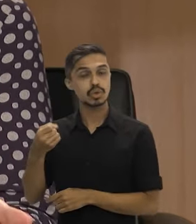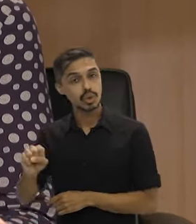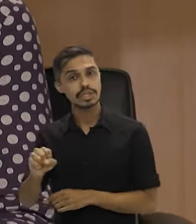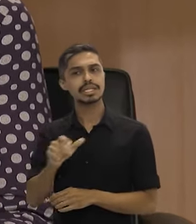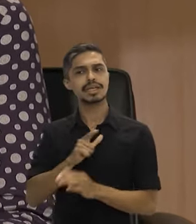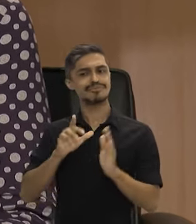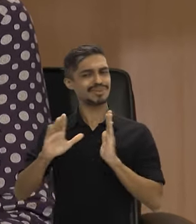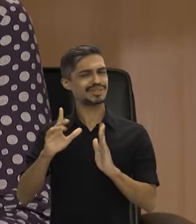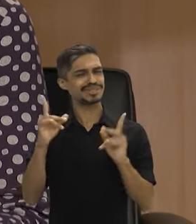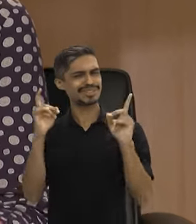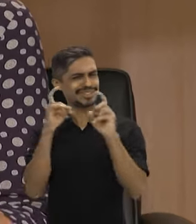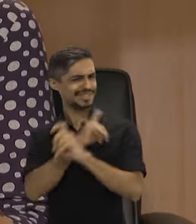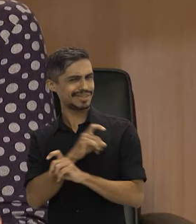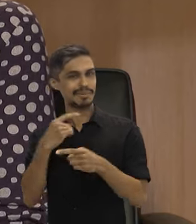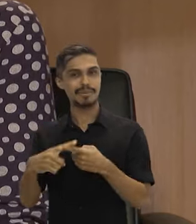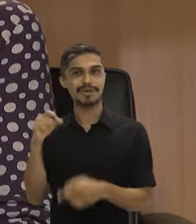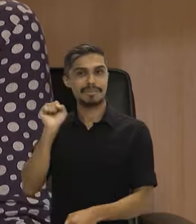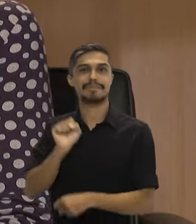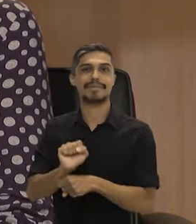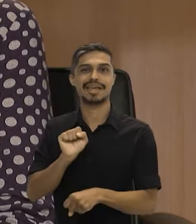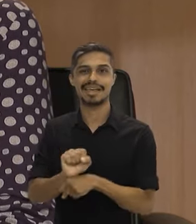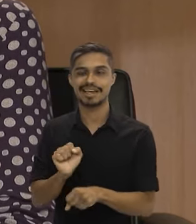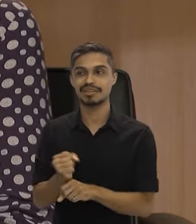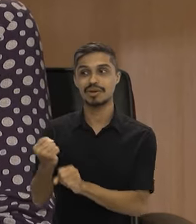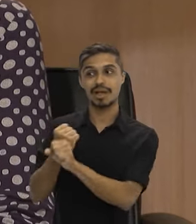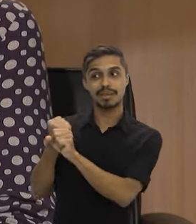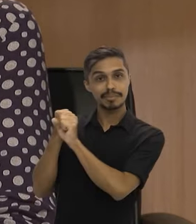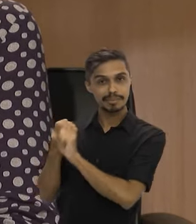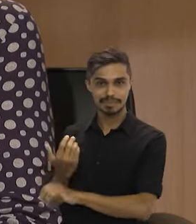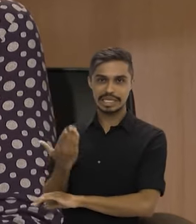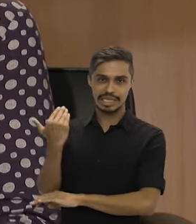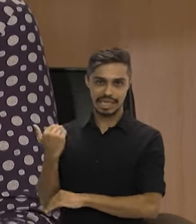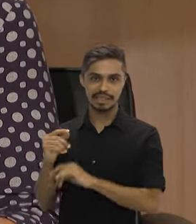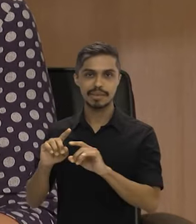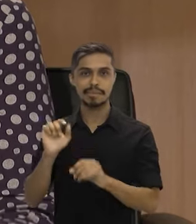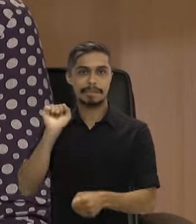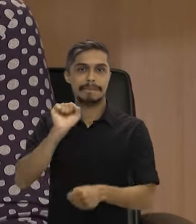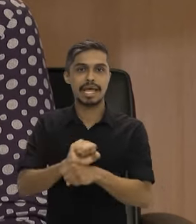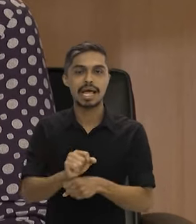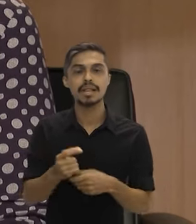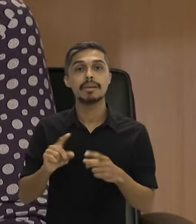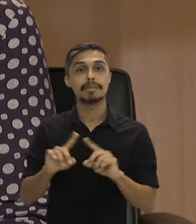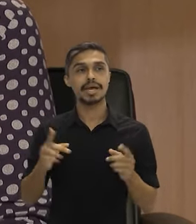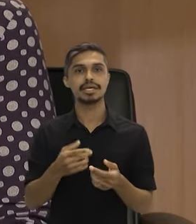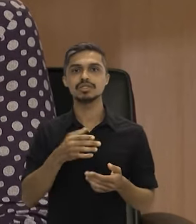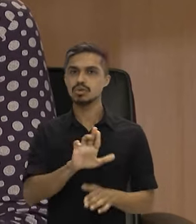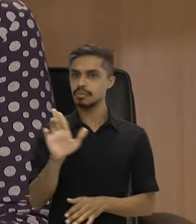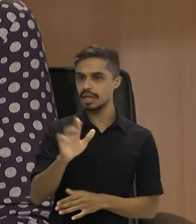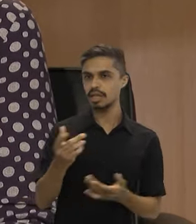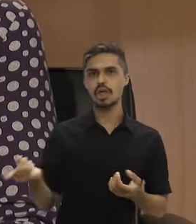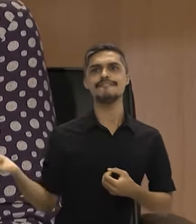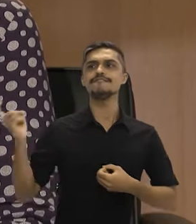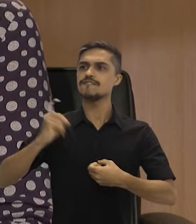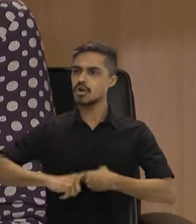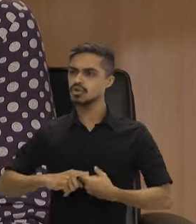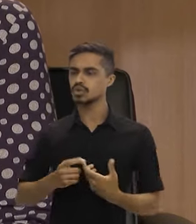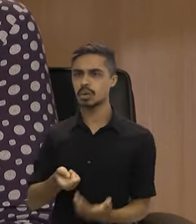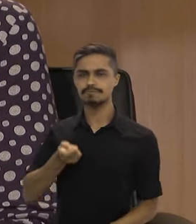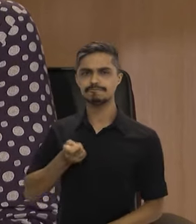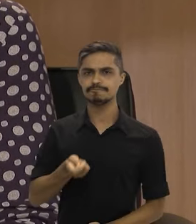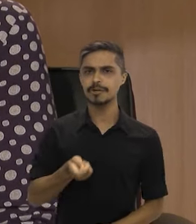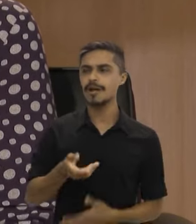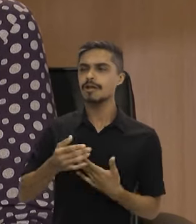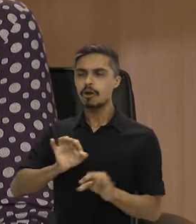Teve um tempo sombrio que ficou parado nos anos passados, foi paralisado. Mas junto com o presidente Lula, ele voltou com força